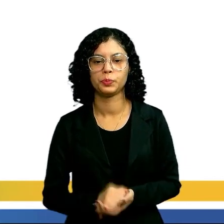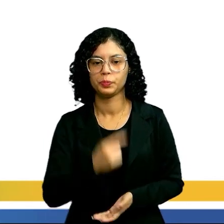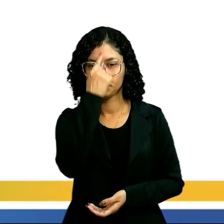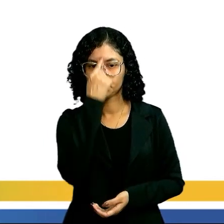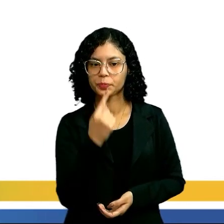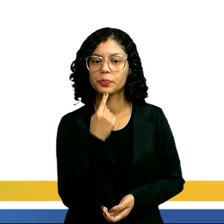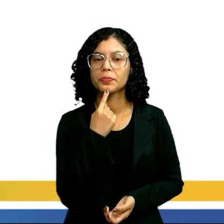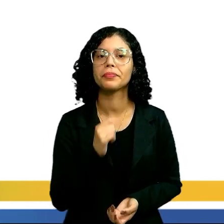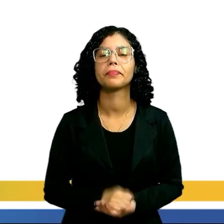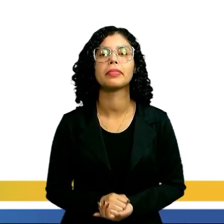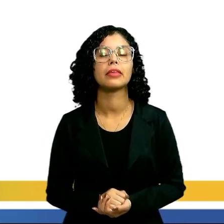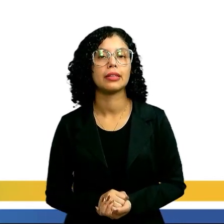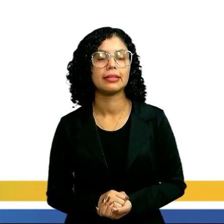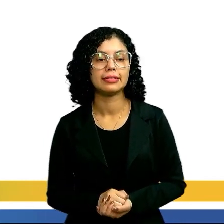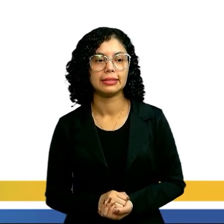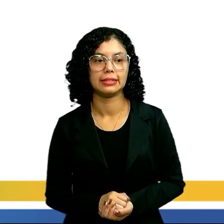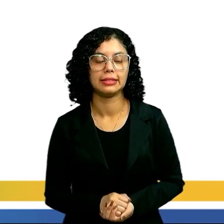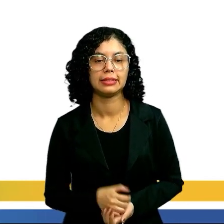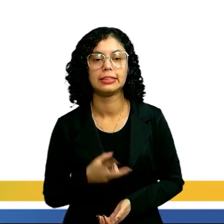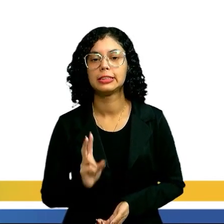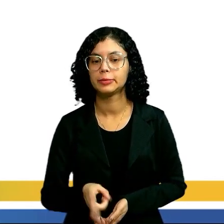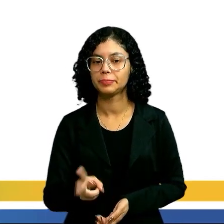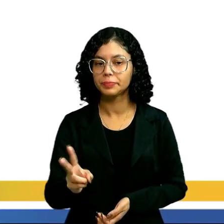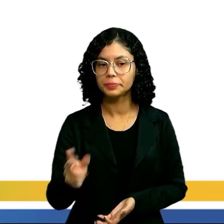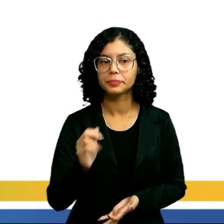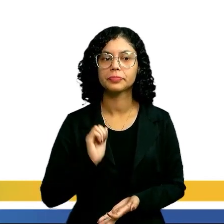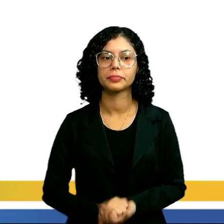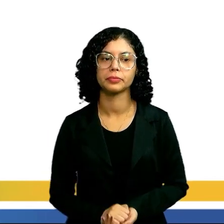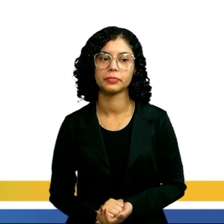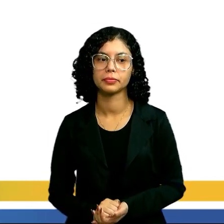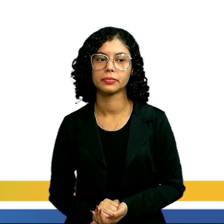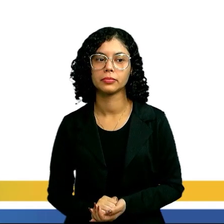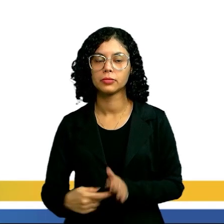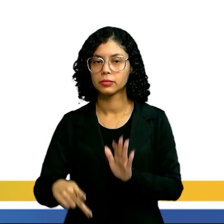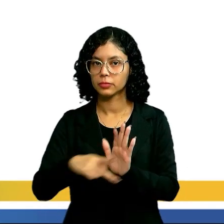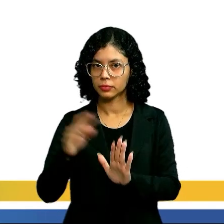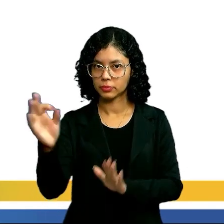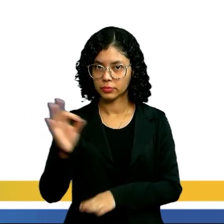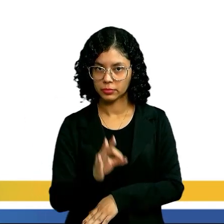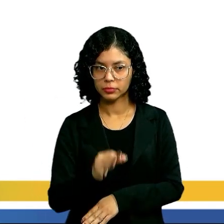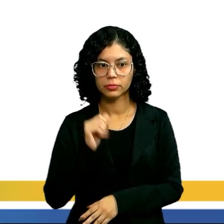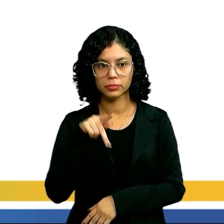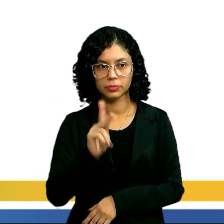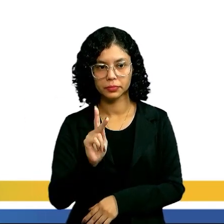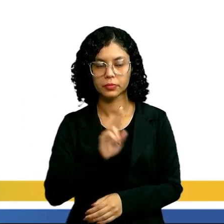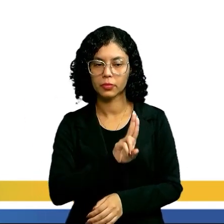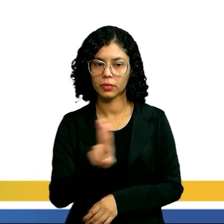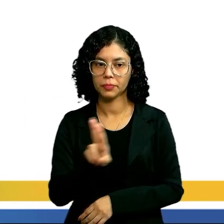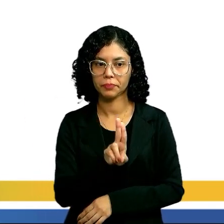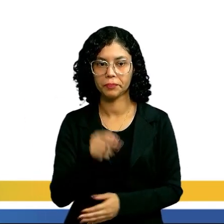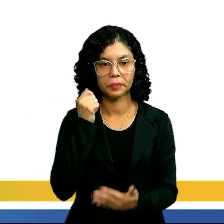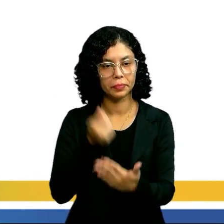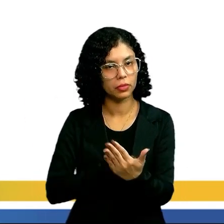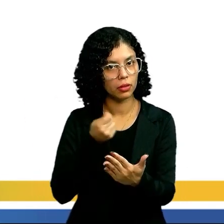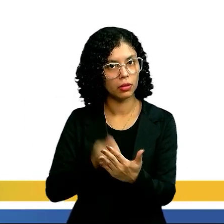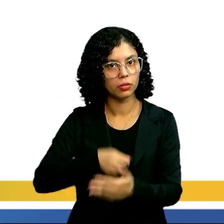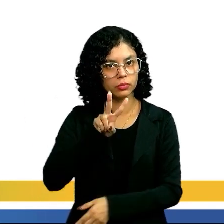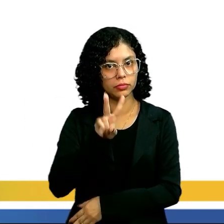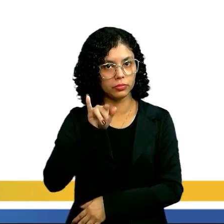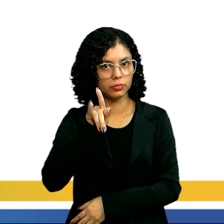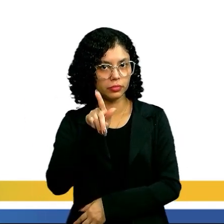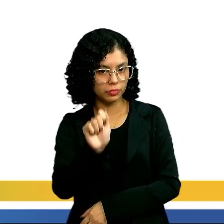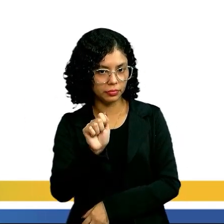figura, a constante de proporcionalidade K é chamada